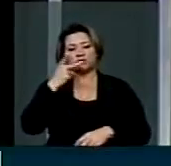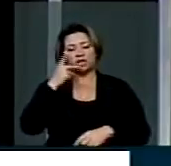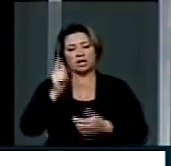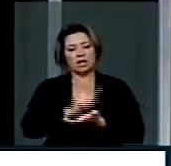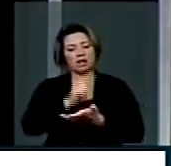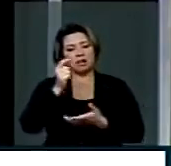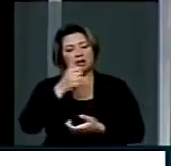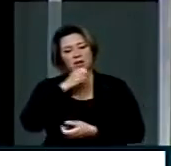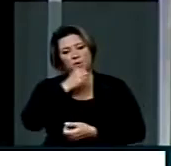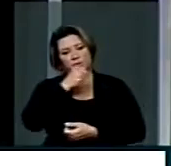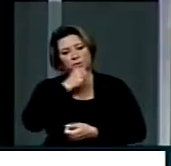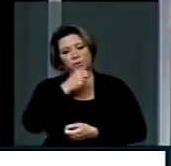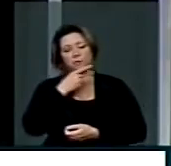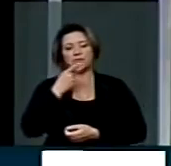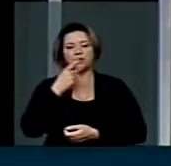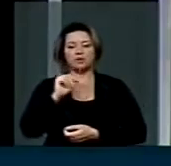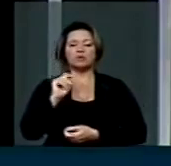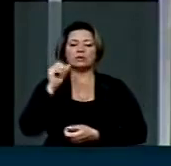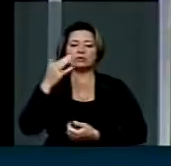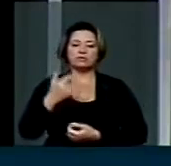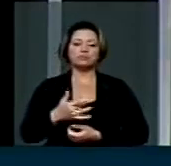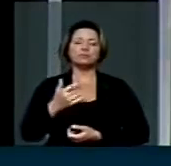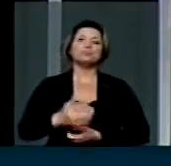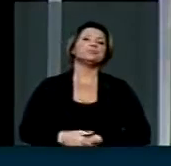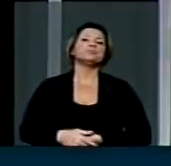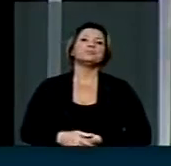o cineasta é o seguinte.